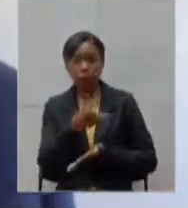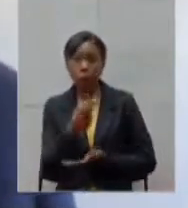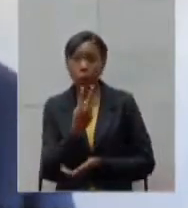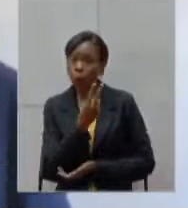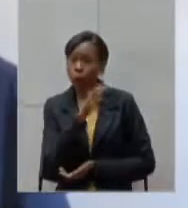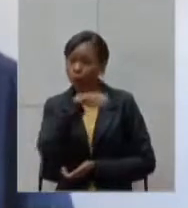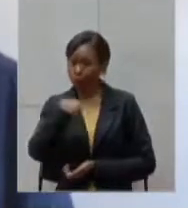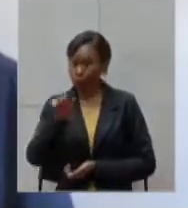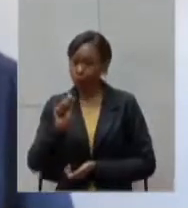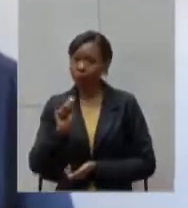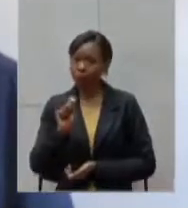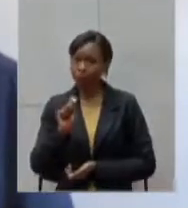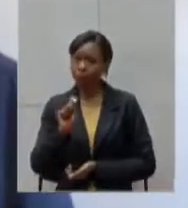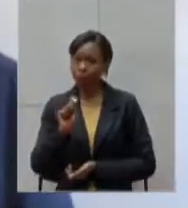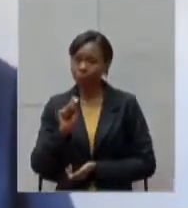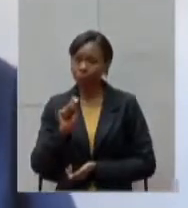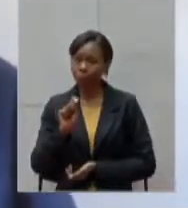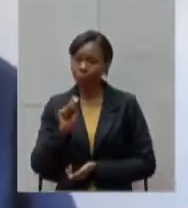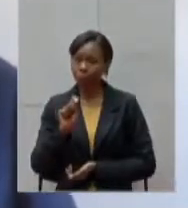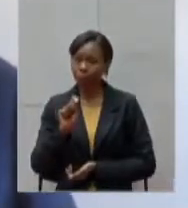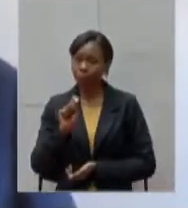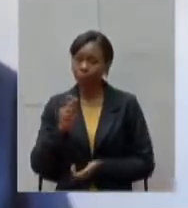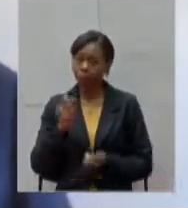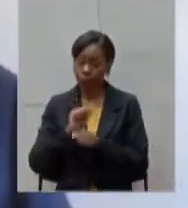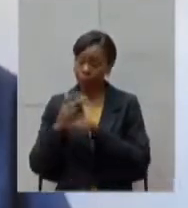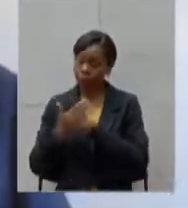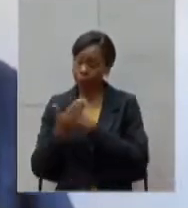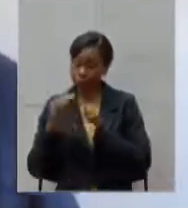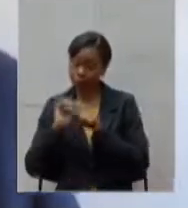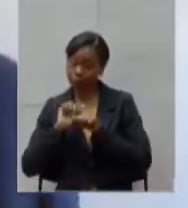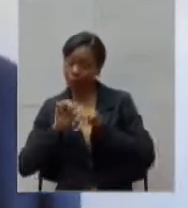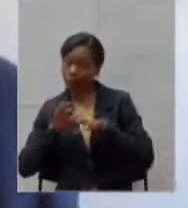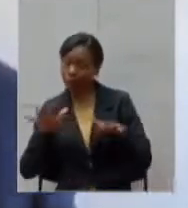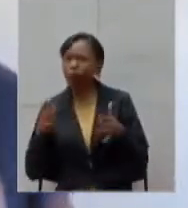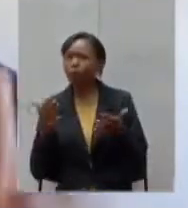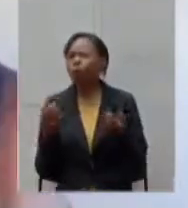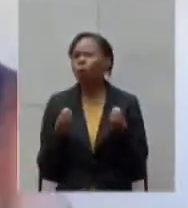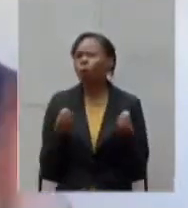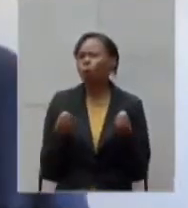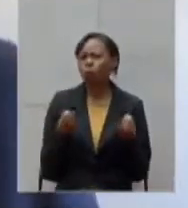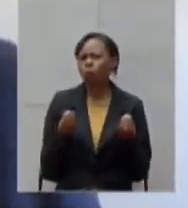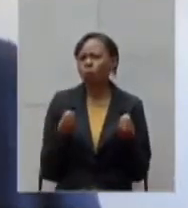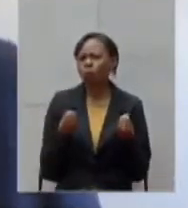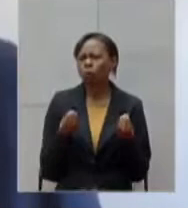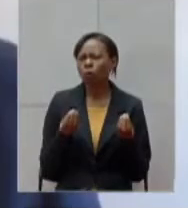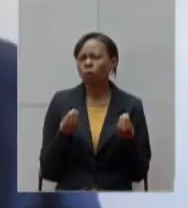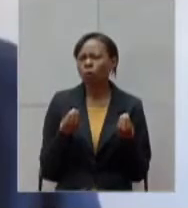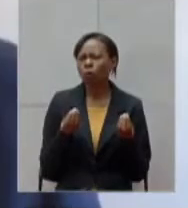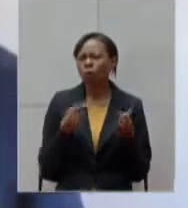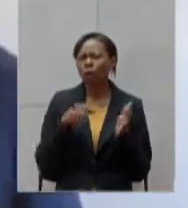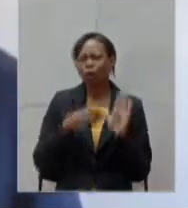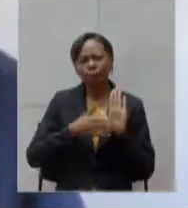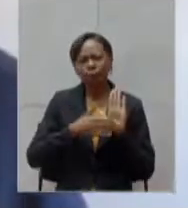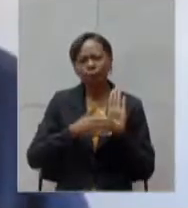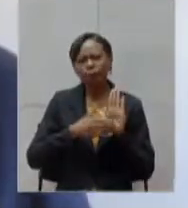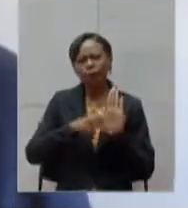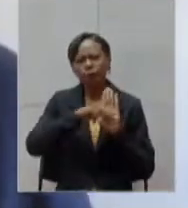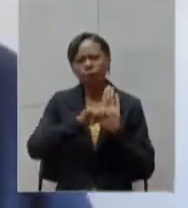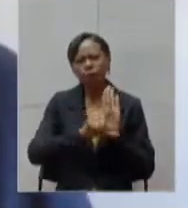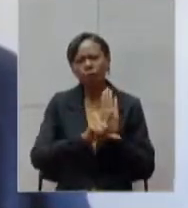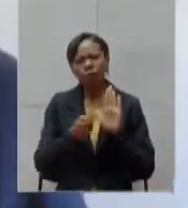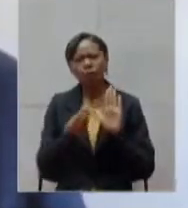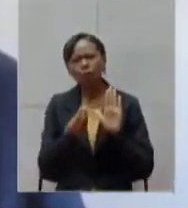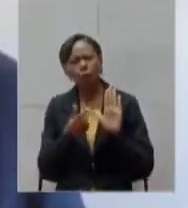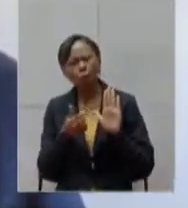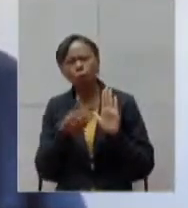considerando a situação da pandemia ela pergunta em que pé está a regulamentação dessa proposta específica desse fortalecimento